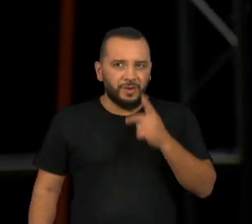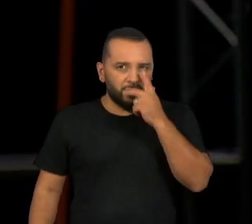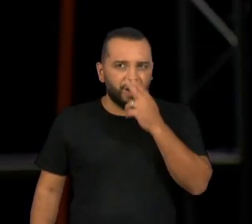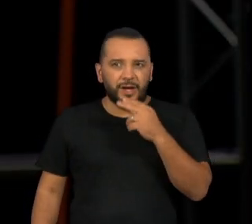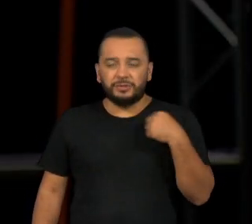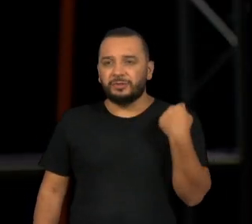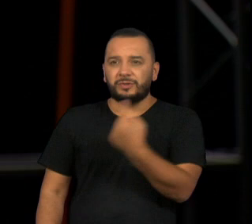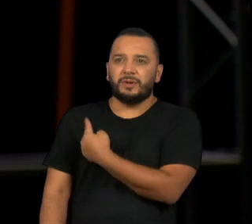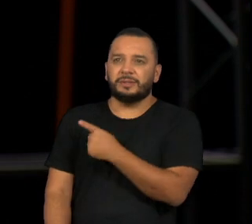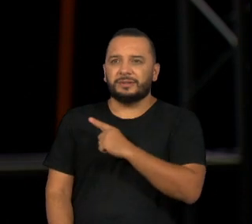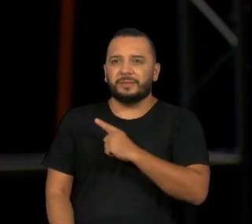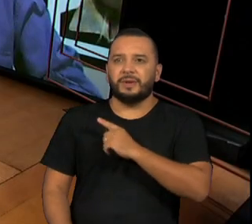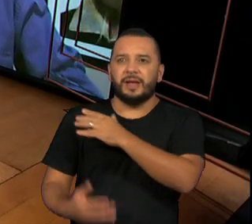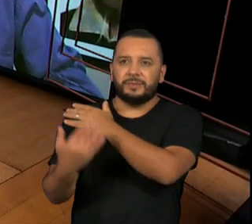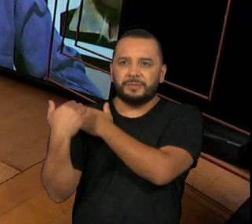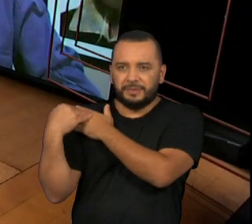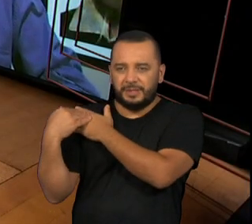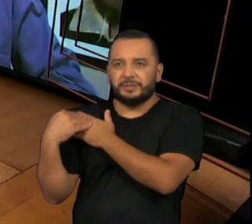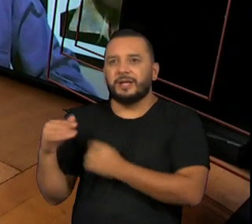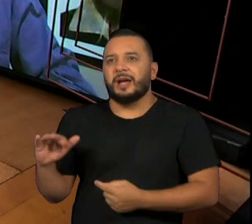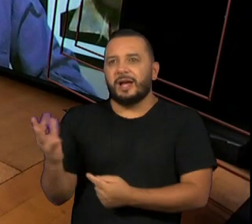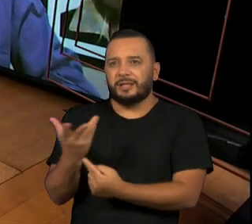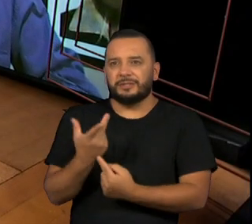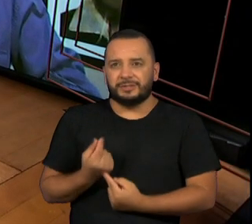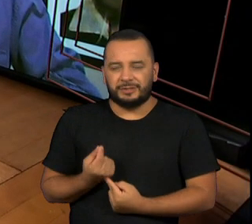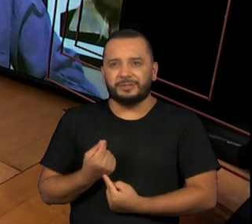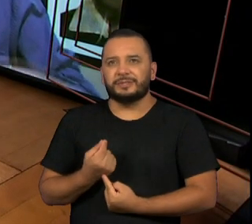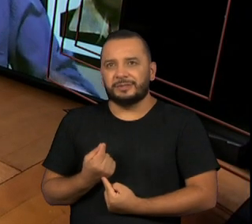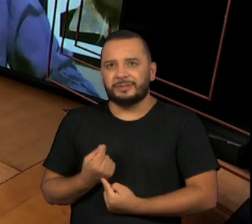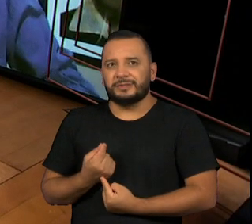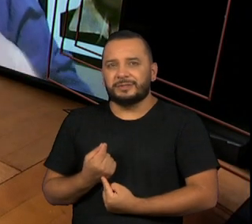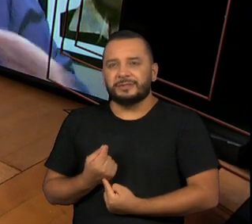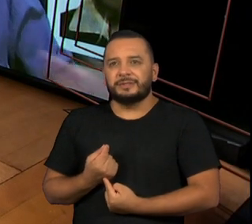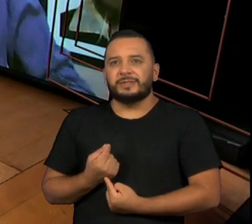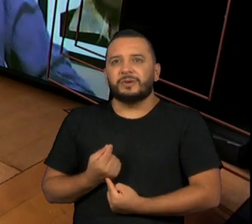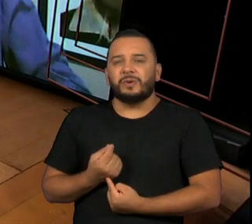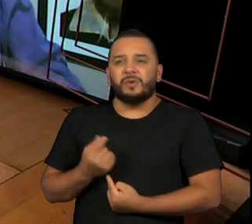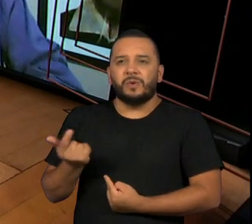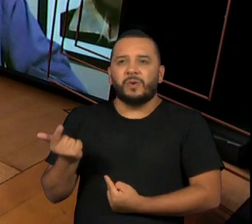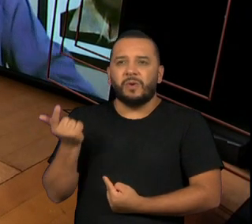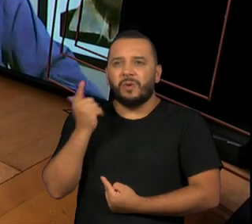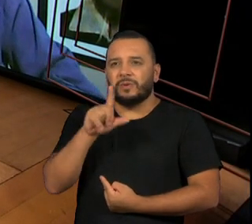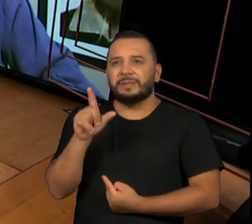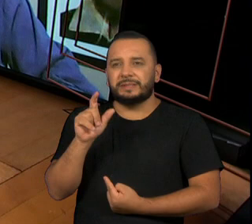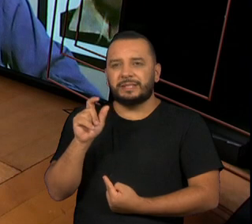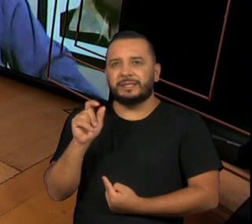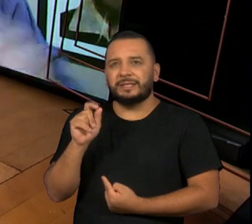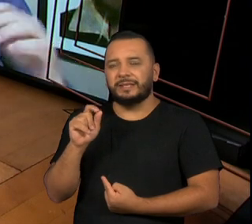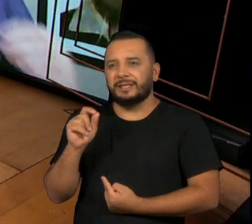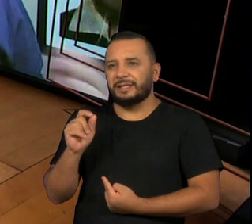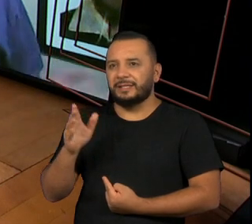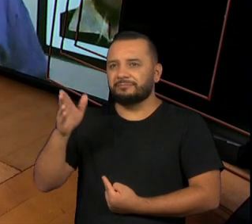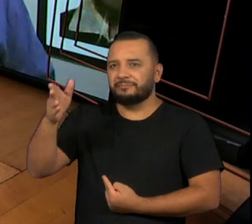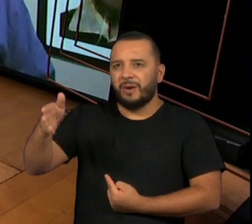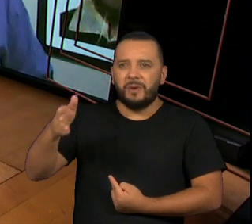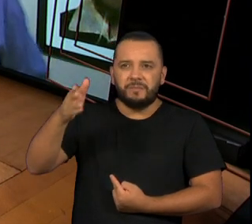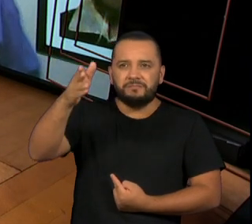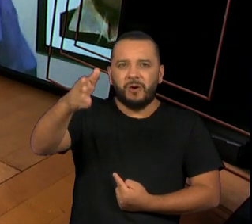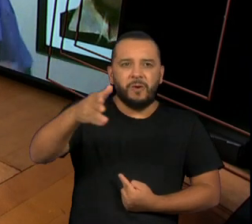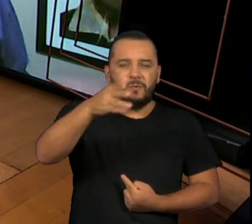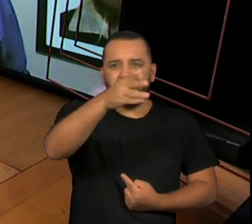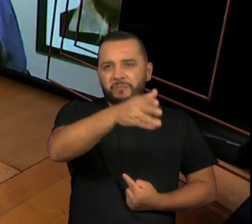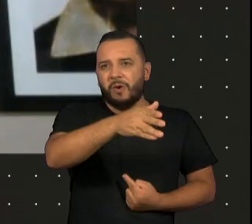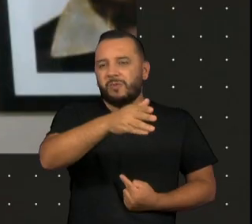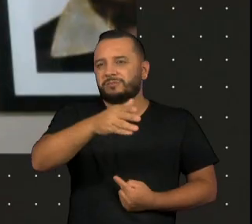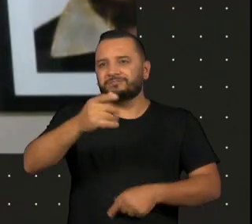como missão como artista, né? De chegar em lugares mais difíceis que o cotidiano impede da gente